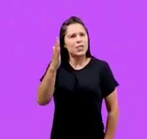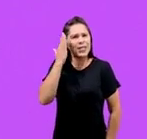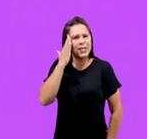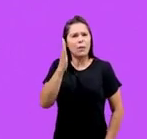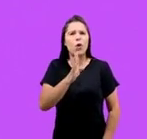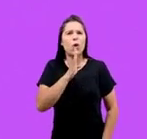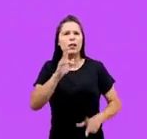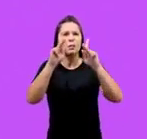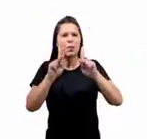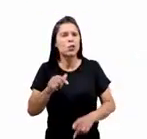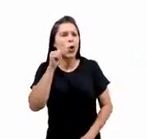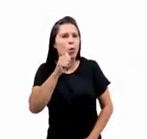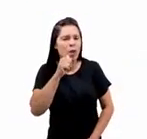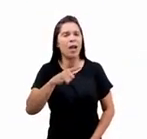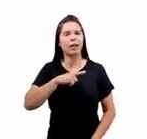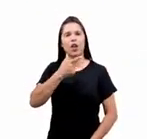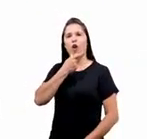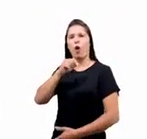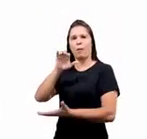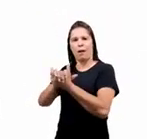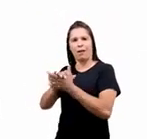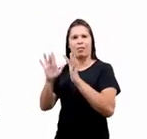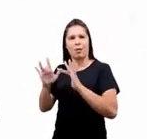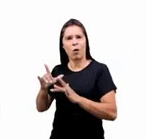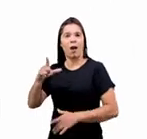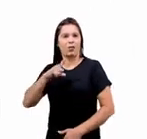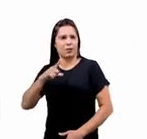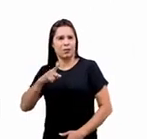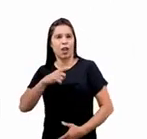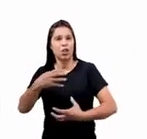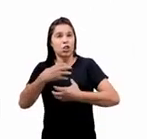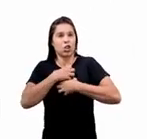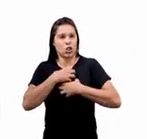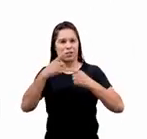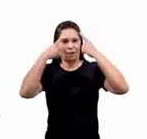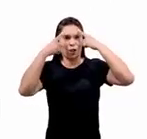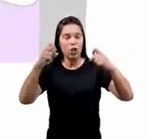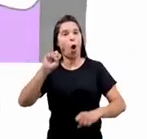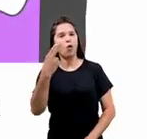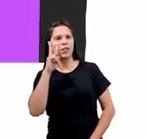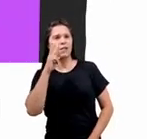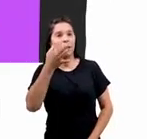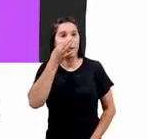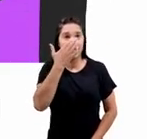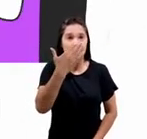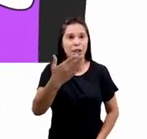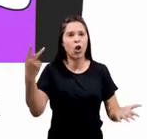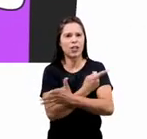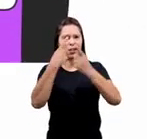Se você souber de alguém que tenha um parceiro abusivo ou presenciar algum caso de violência doméstica, faça a sua parte.